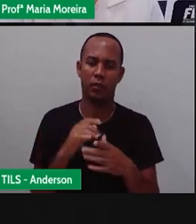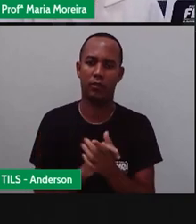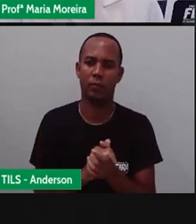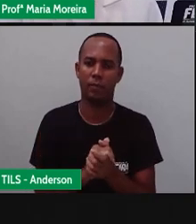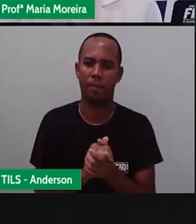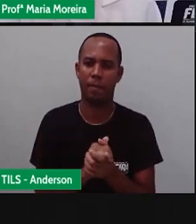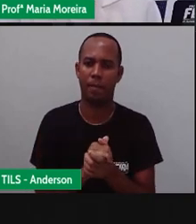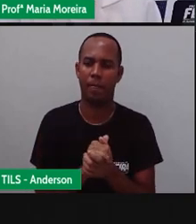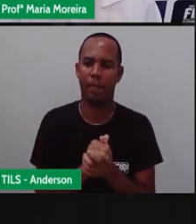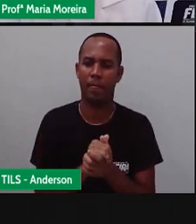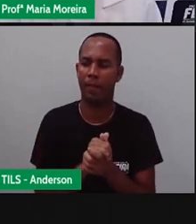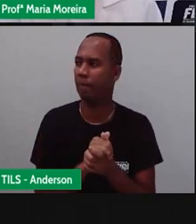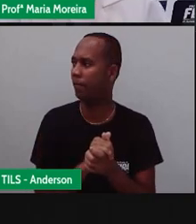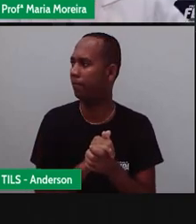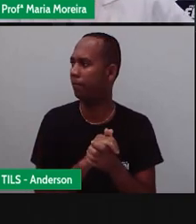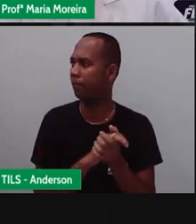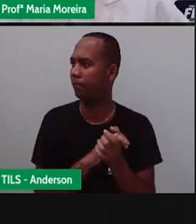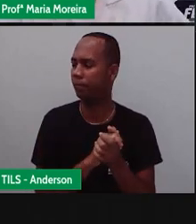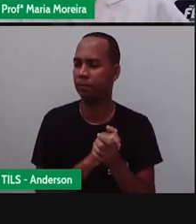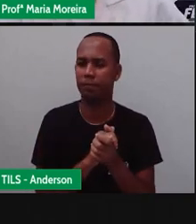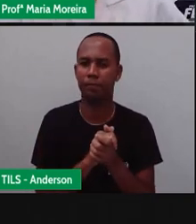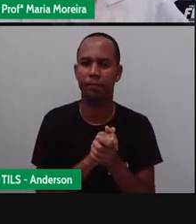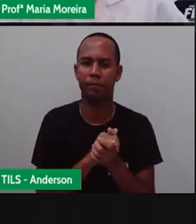Estava só verificando se meu microfone estava aqui.